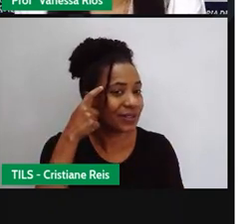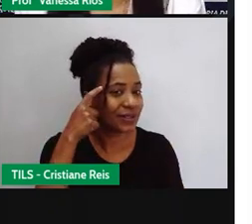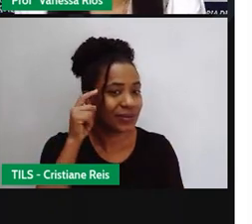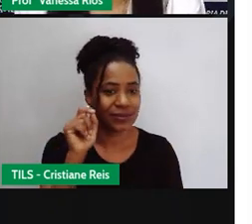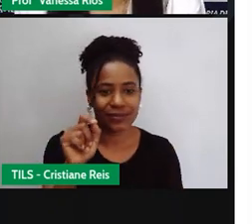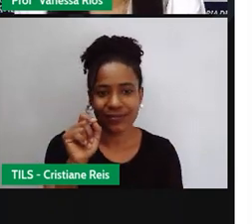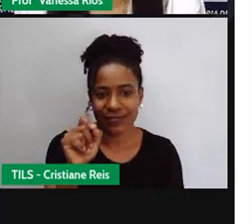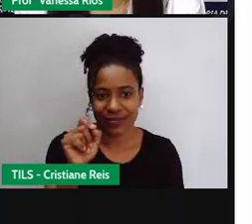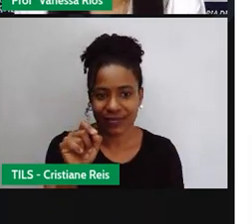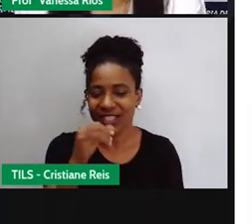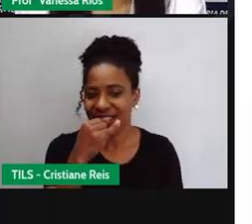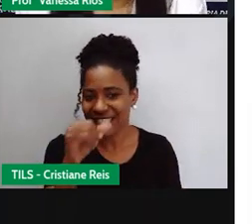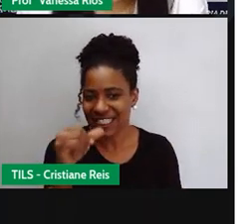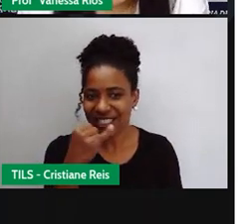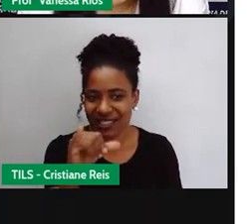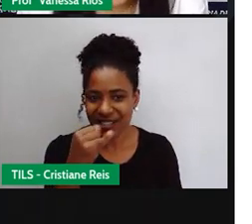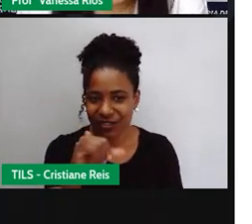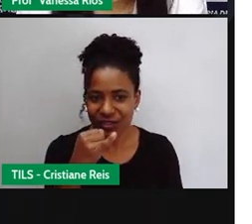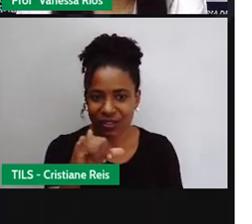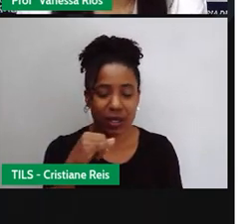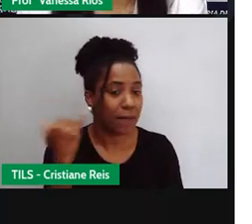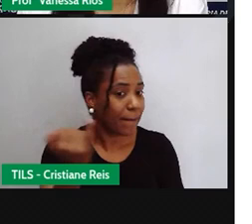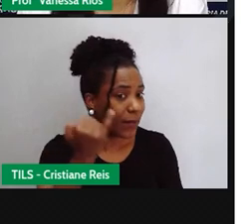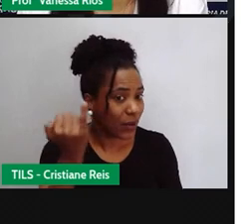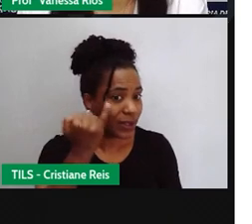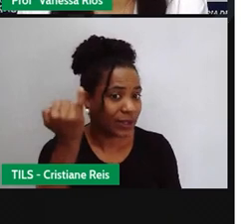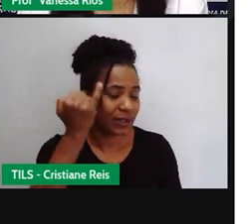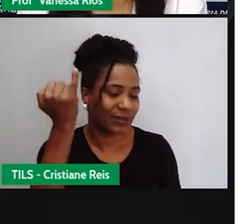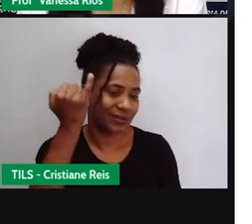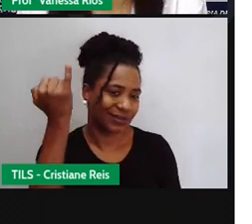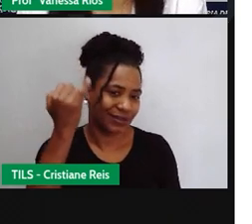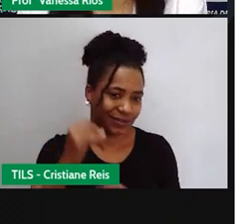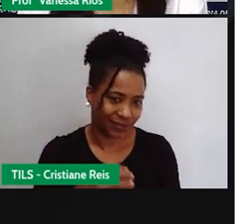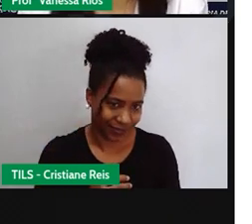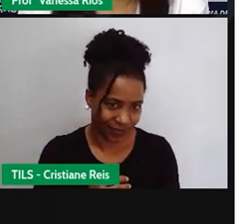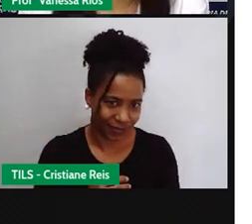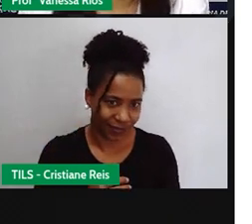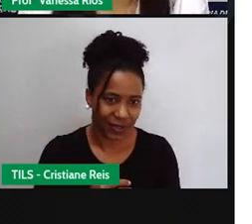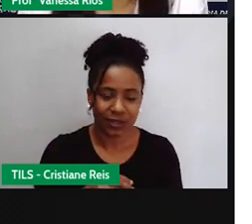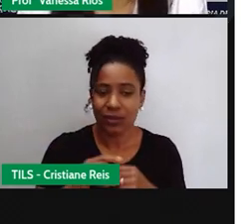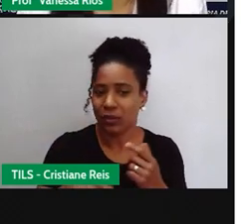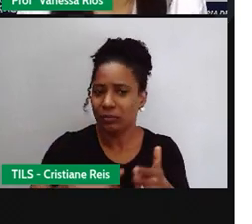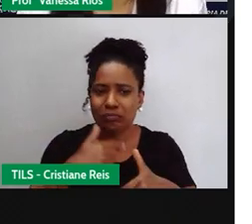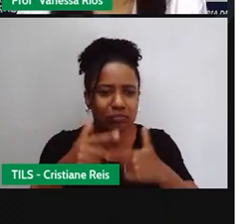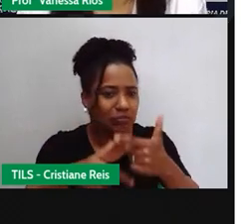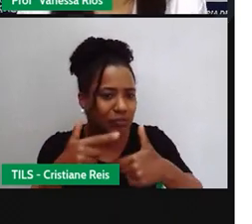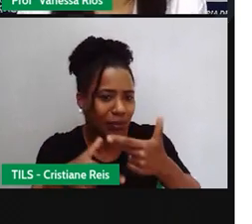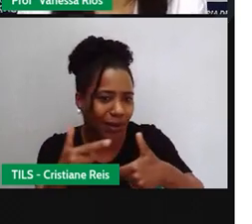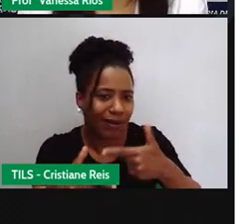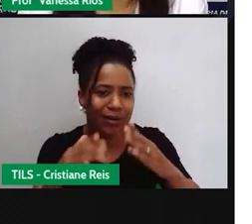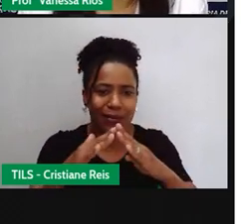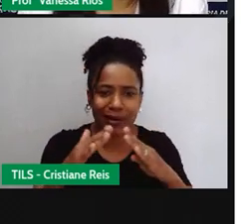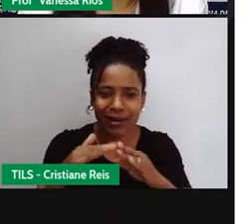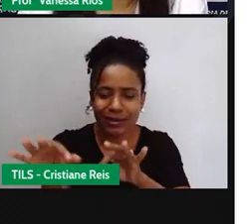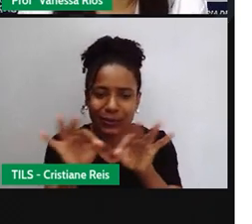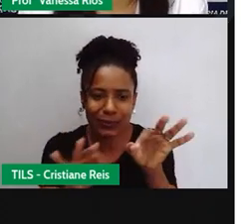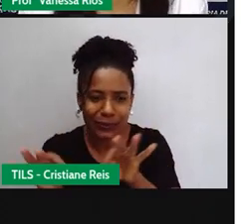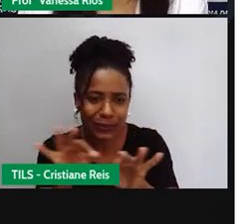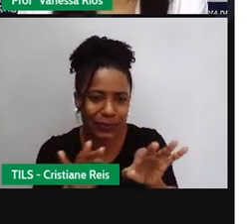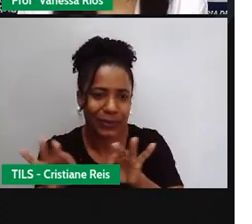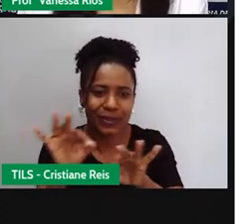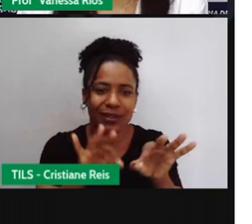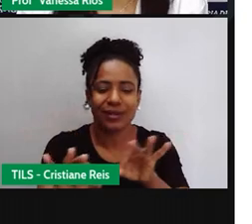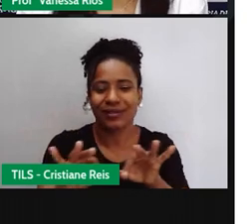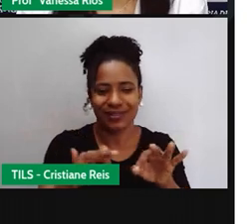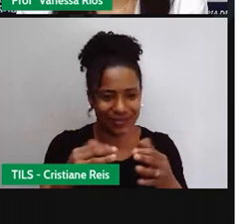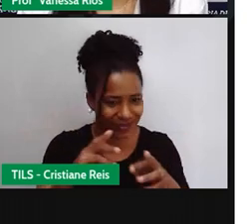quanto as energias, elas são necessárias, né, para a manutenção dos nossos hábitos, daquilo que a gente precisa desenvolver em nossas